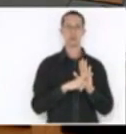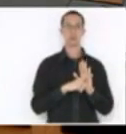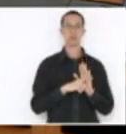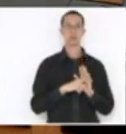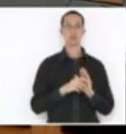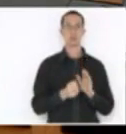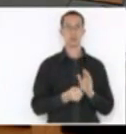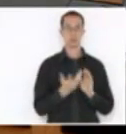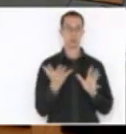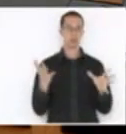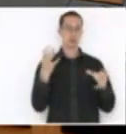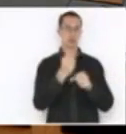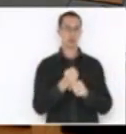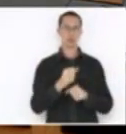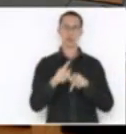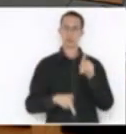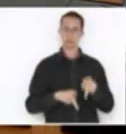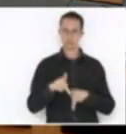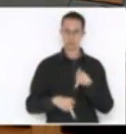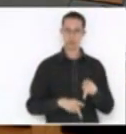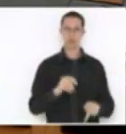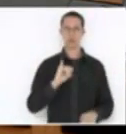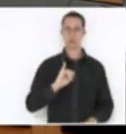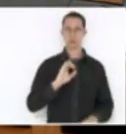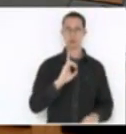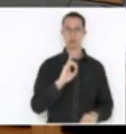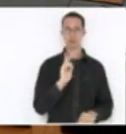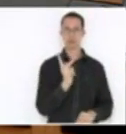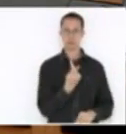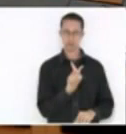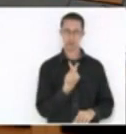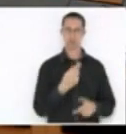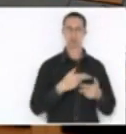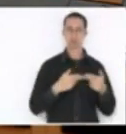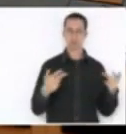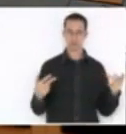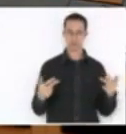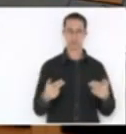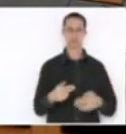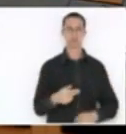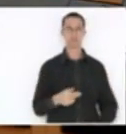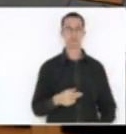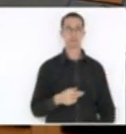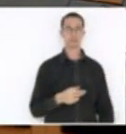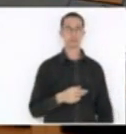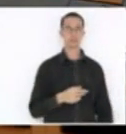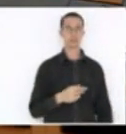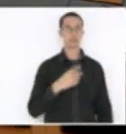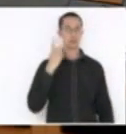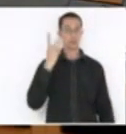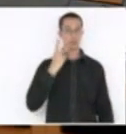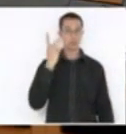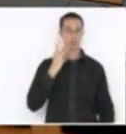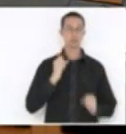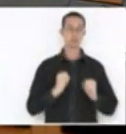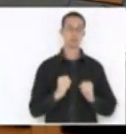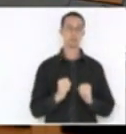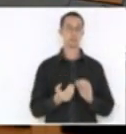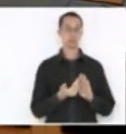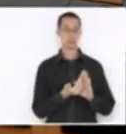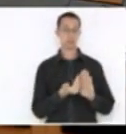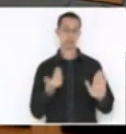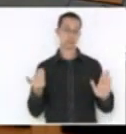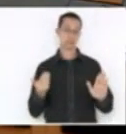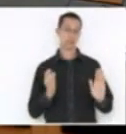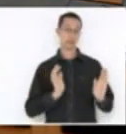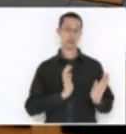por IDH e assim por diante, como é o critério do Fundam, o parlamentar possa destinar, por exemplo, para uma PAE